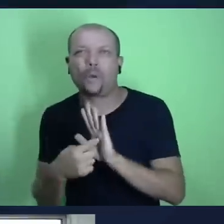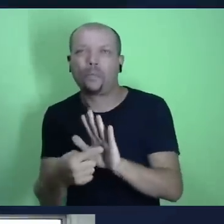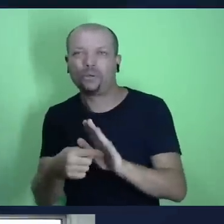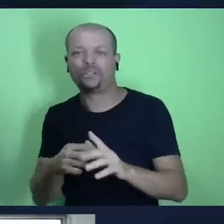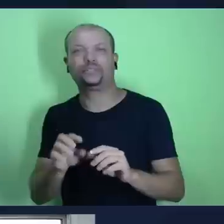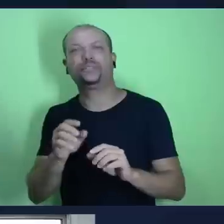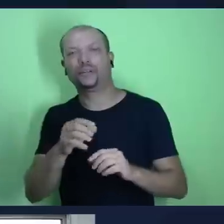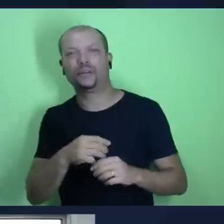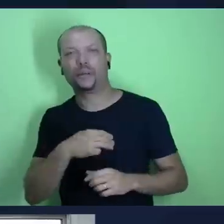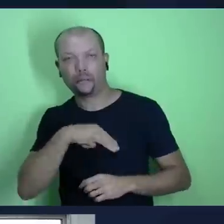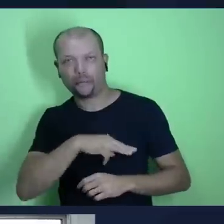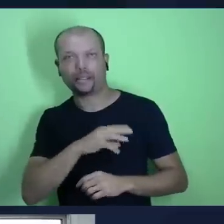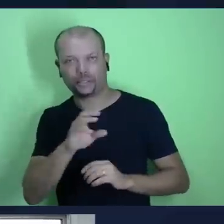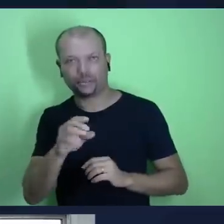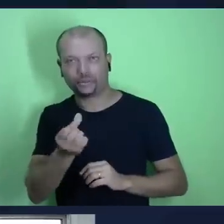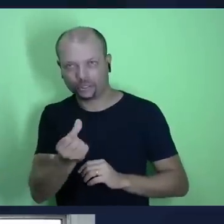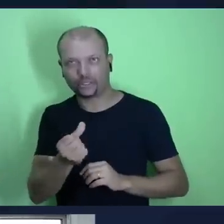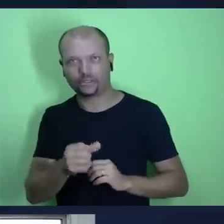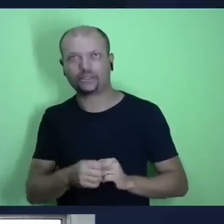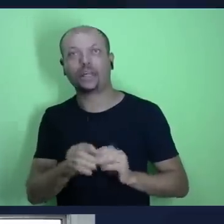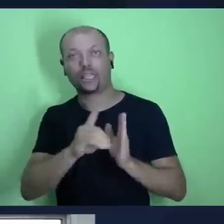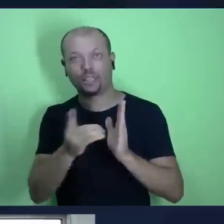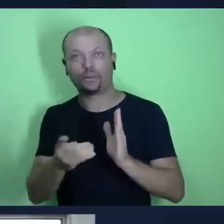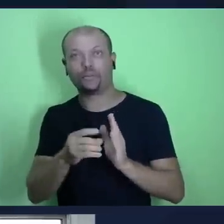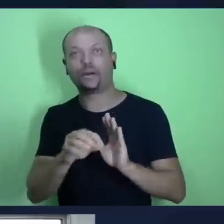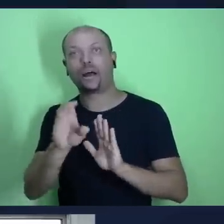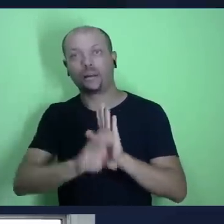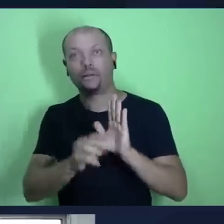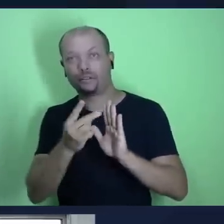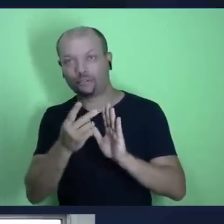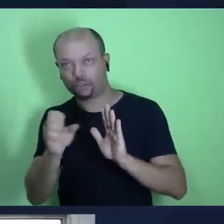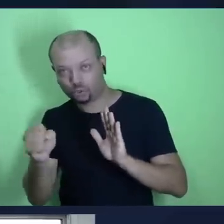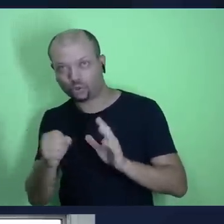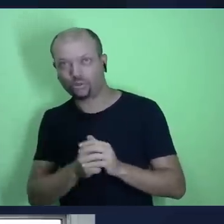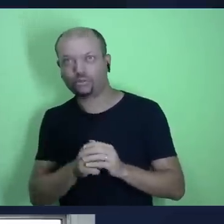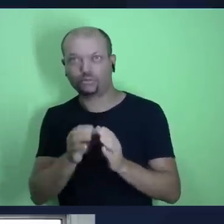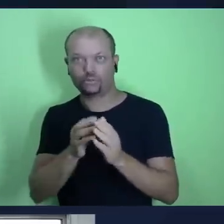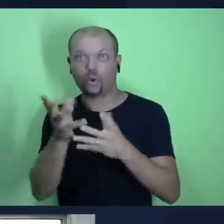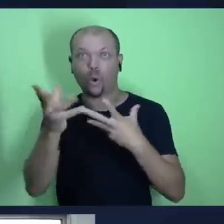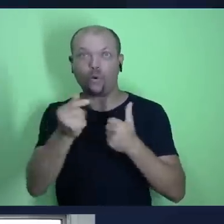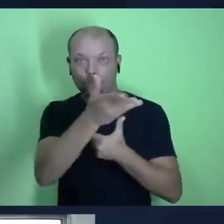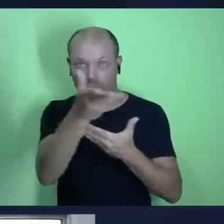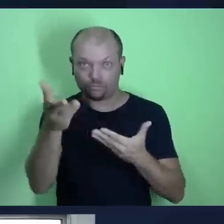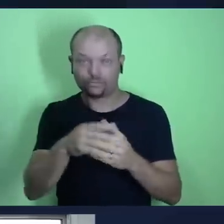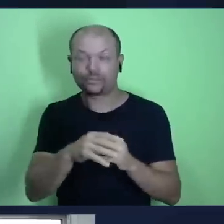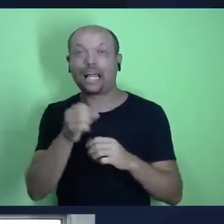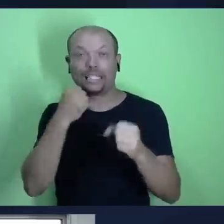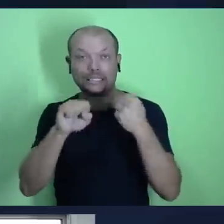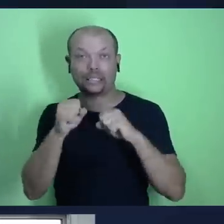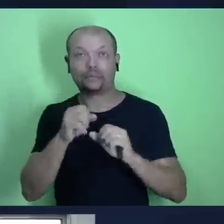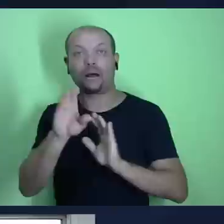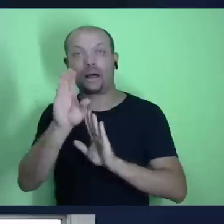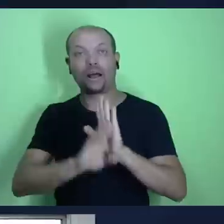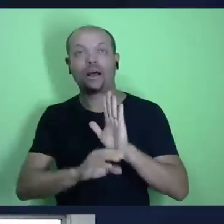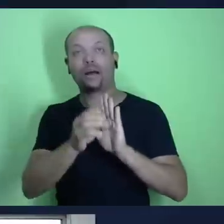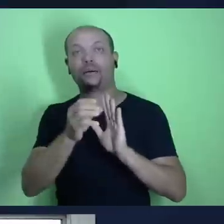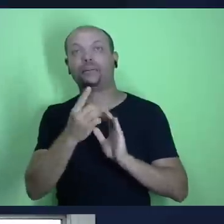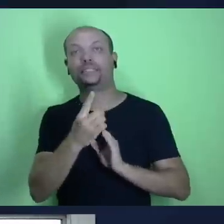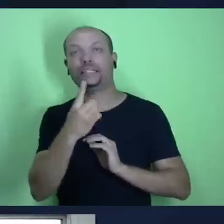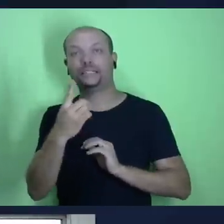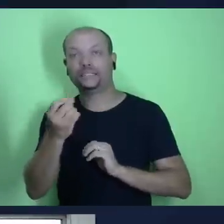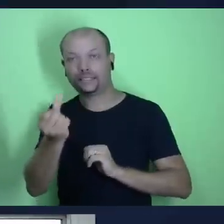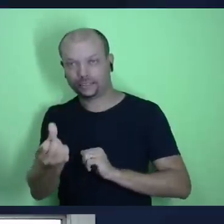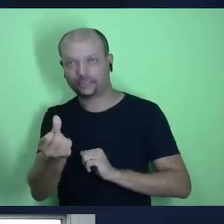6, em Deuteronômio 28. Eu quero convidar o amigo a abrir a Bíblia comigo, em Salmo capítulo cento e dezesseis,